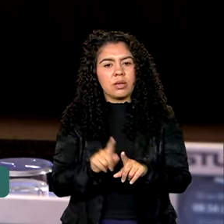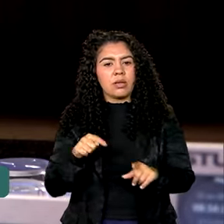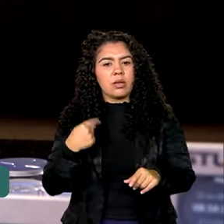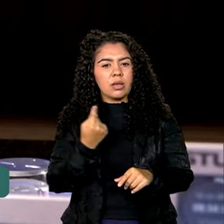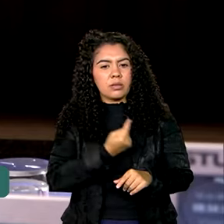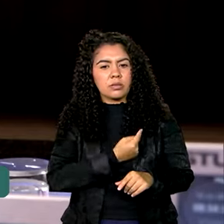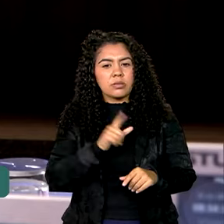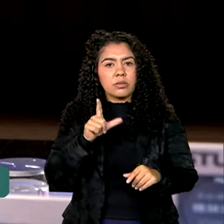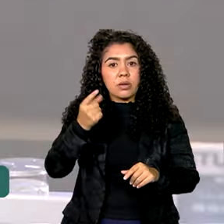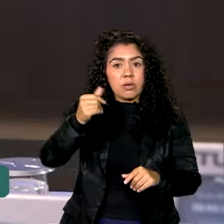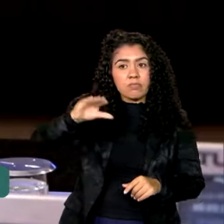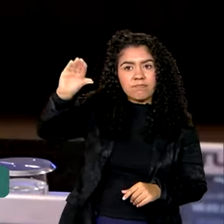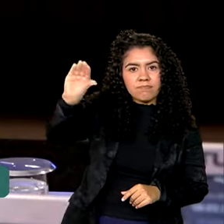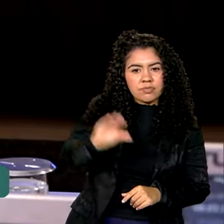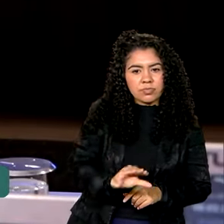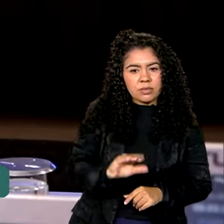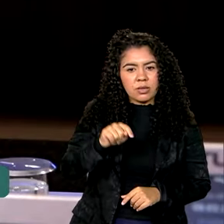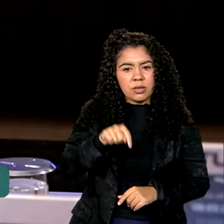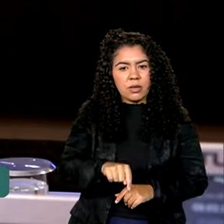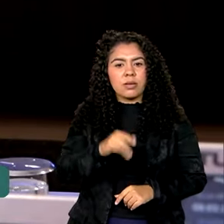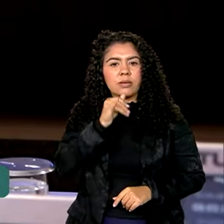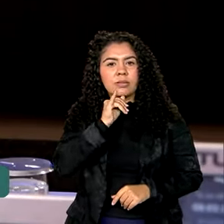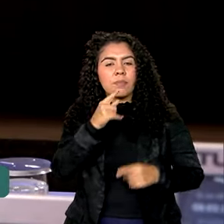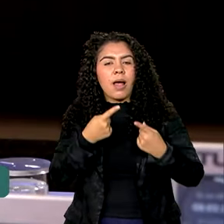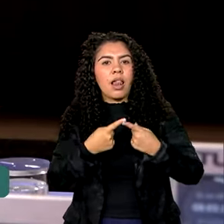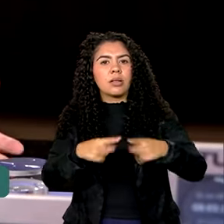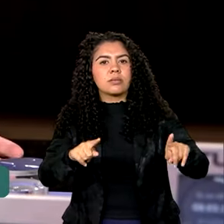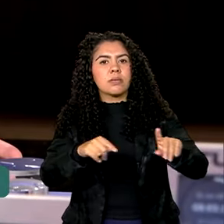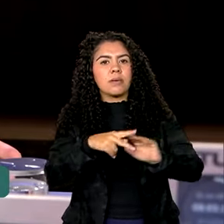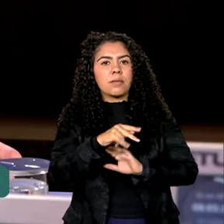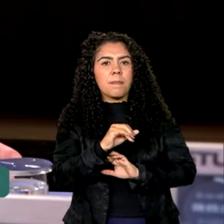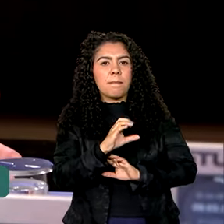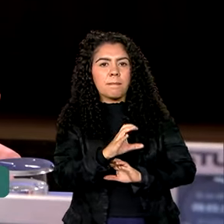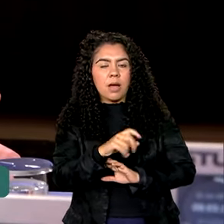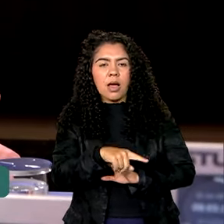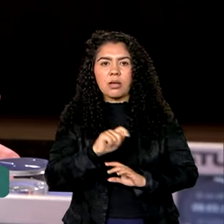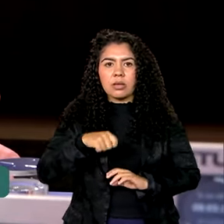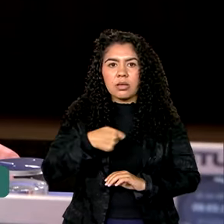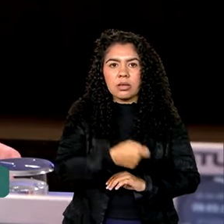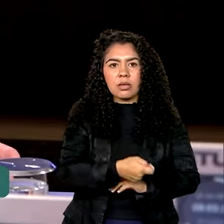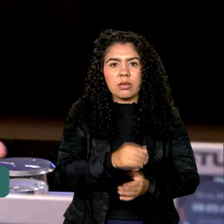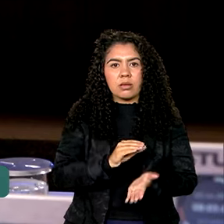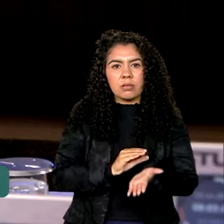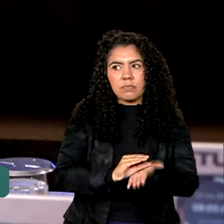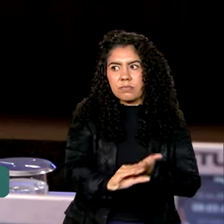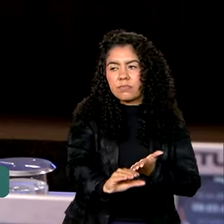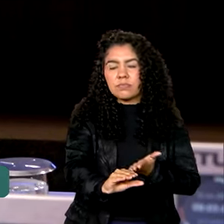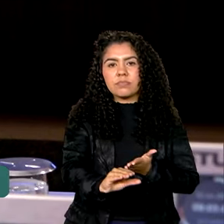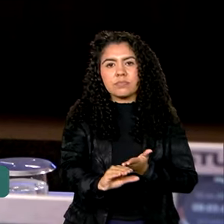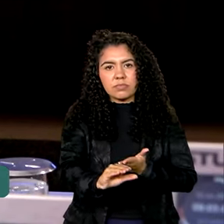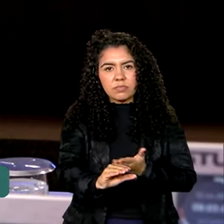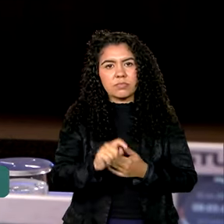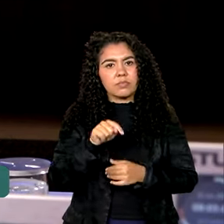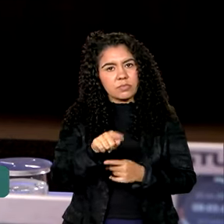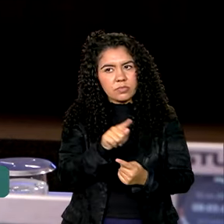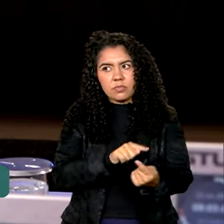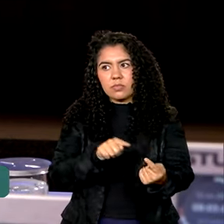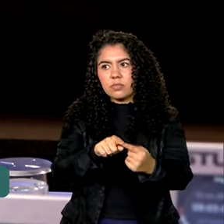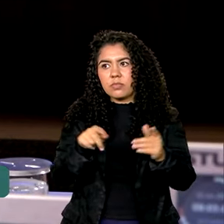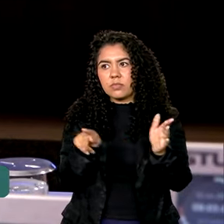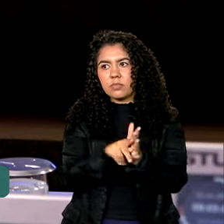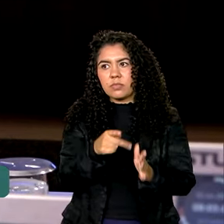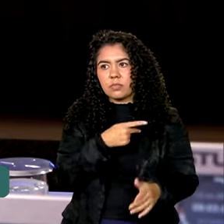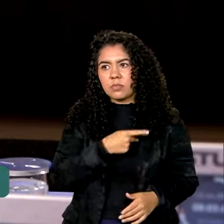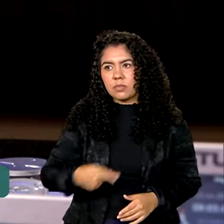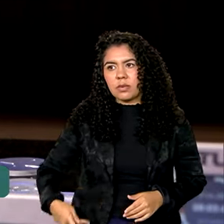atrair o investimento privado. Aquele lançamento do PAC significou o aumento do investimento do país. Perfeito. Esse foi o motivo do presidente. Por isso